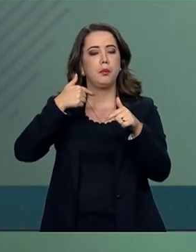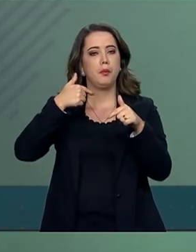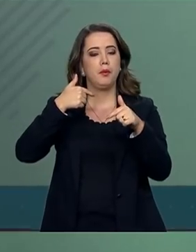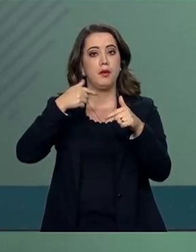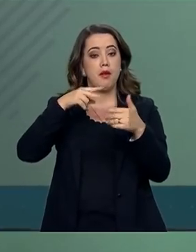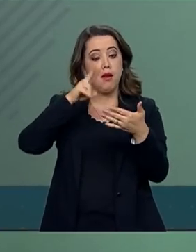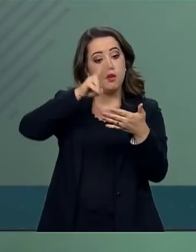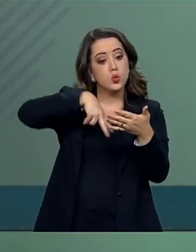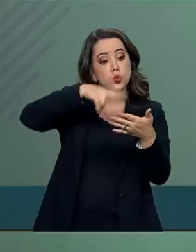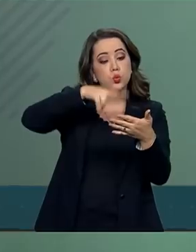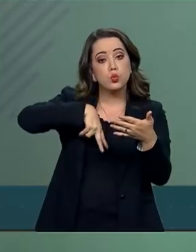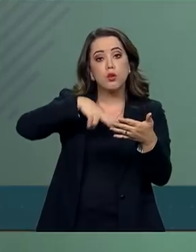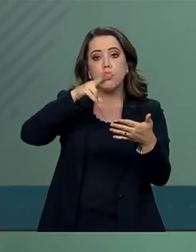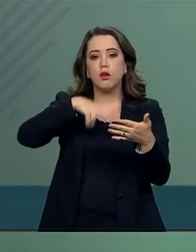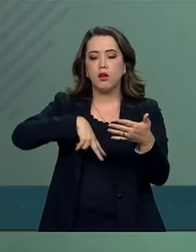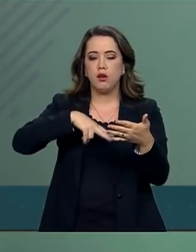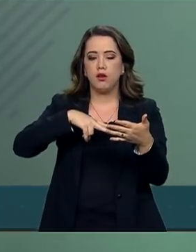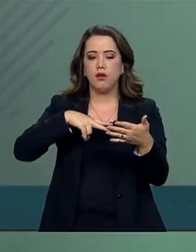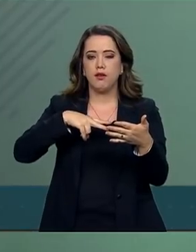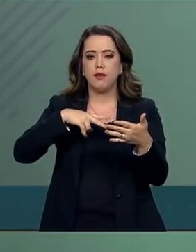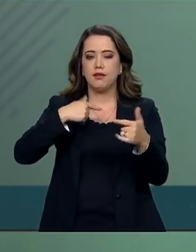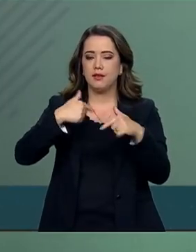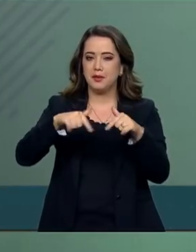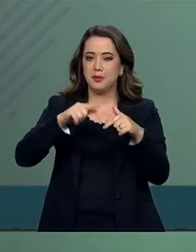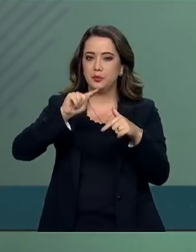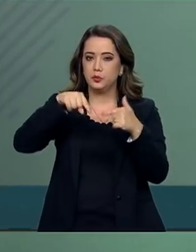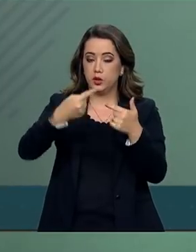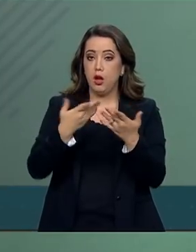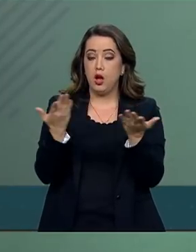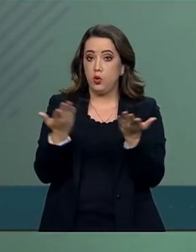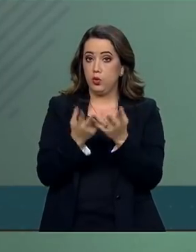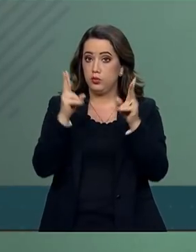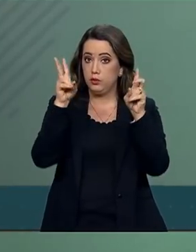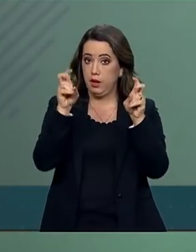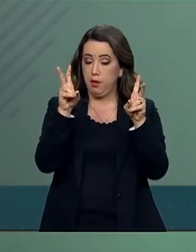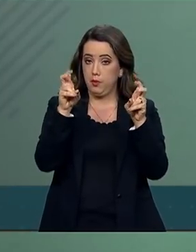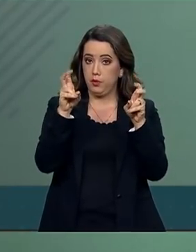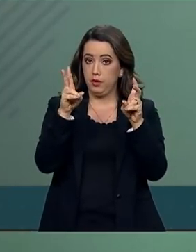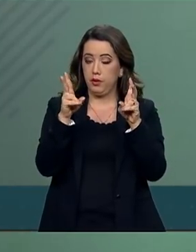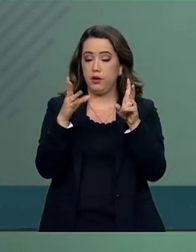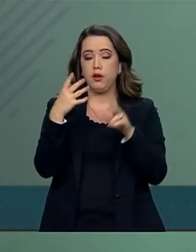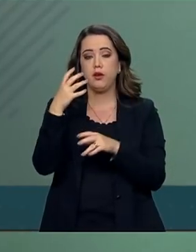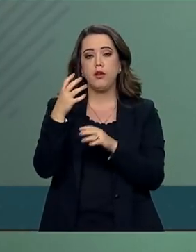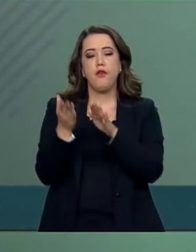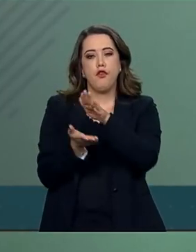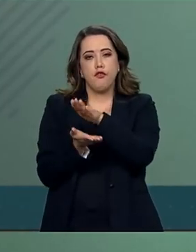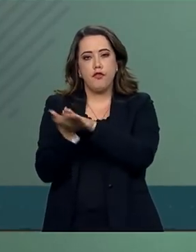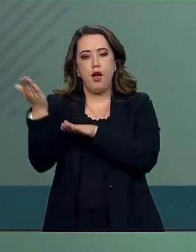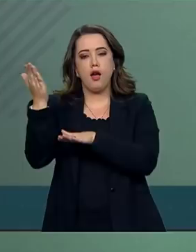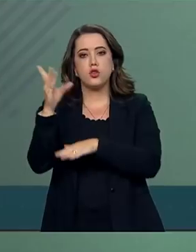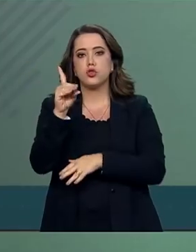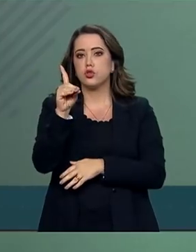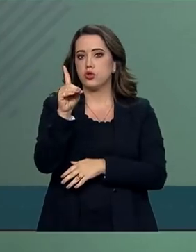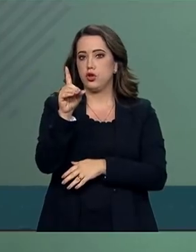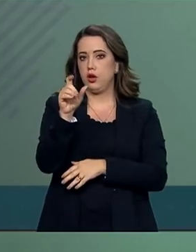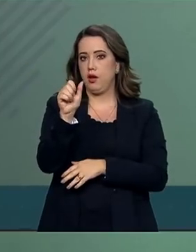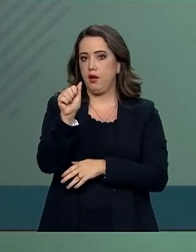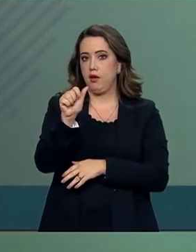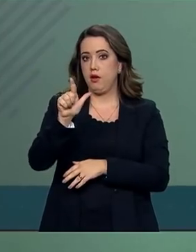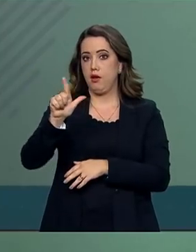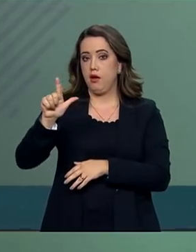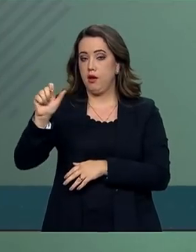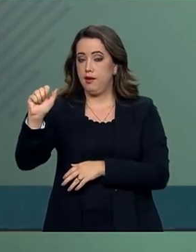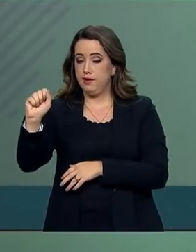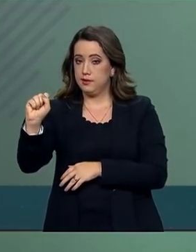viagem do nosso presidente a Dallas, nos Estados Unidos, em três tópicos, melhor, em dois tópicos.